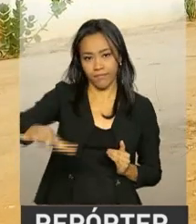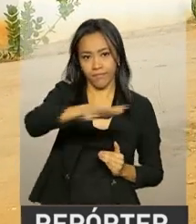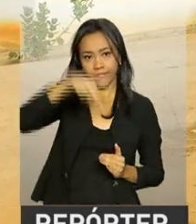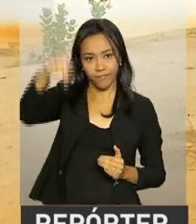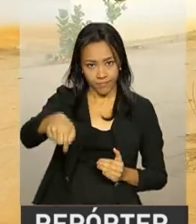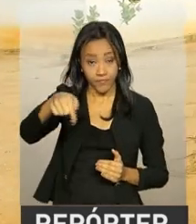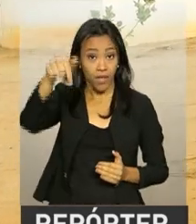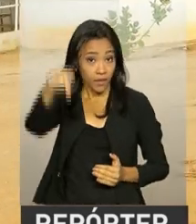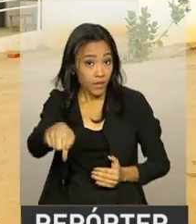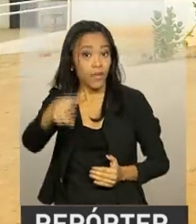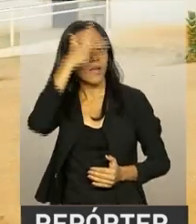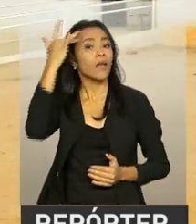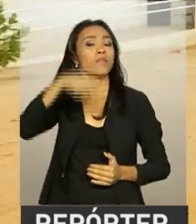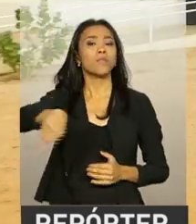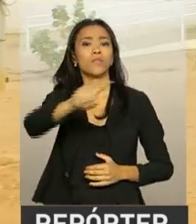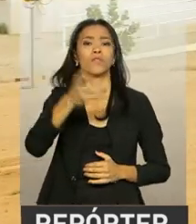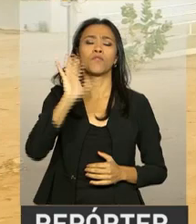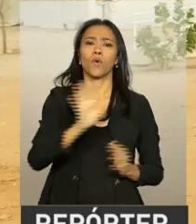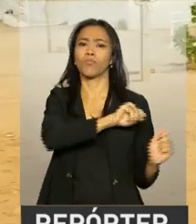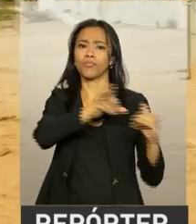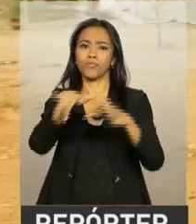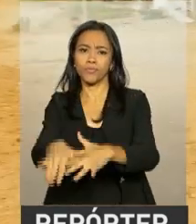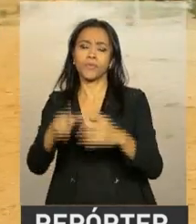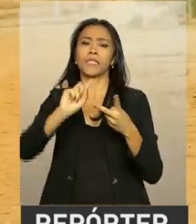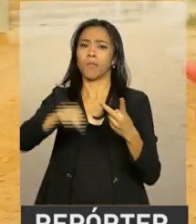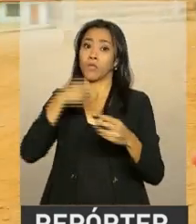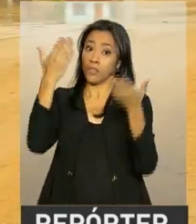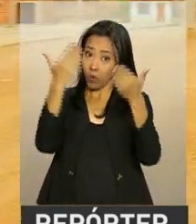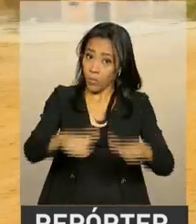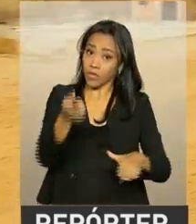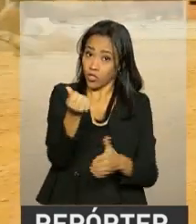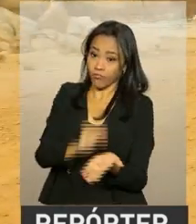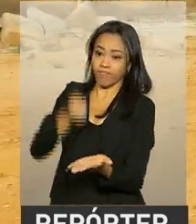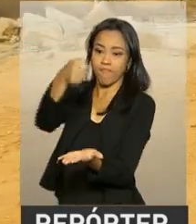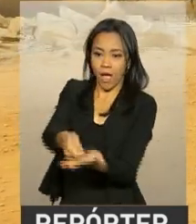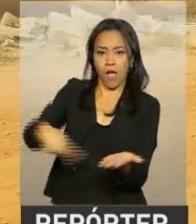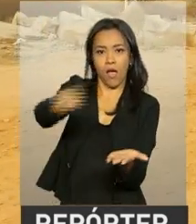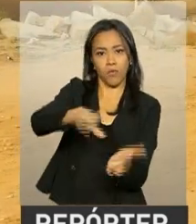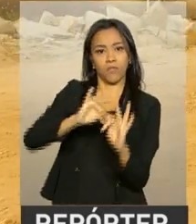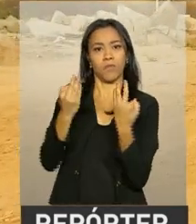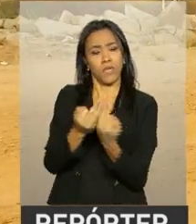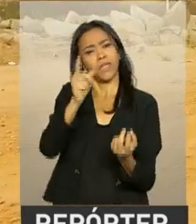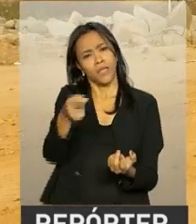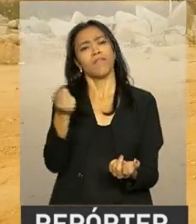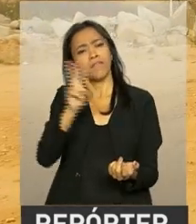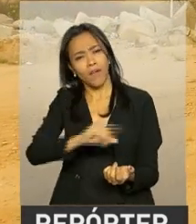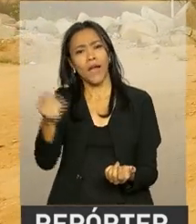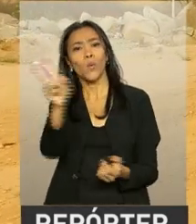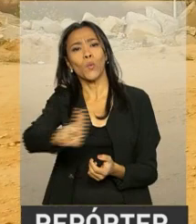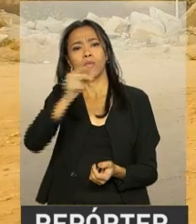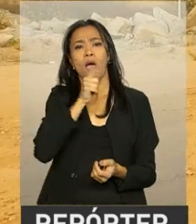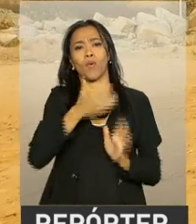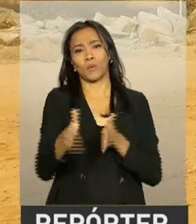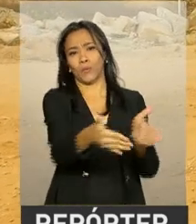Aqui, os moradores foram realocados, indenizados e, em breve, vão ter acesso às águas do Rio São Francisco para